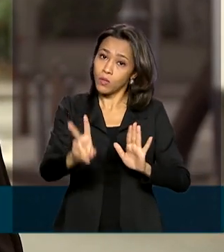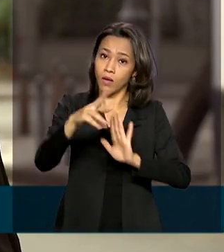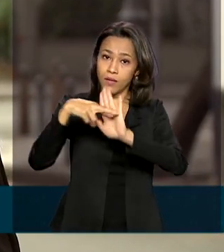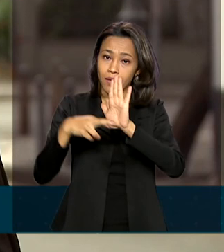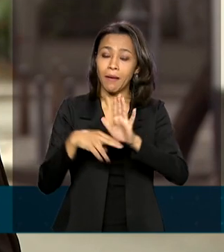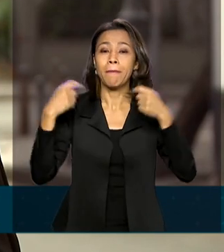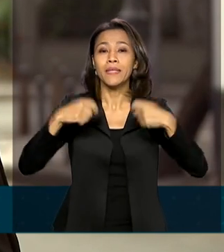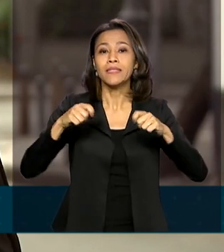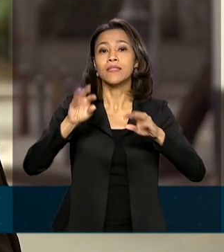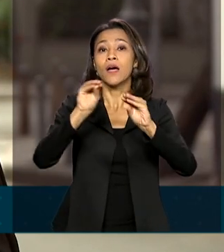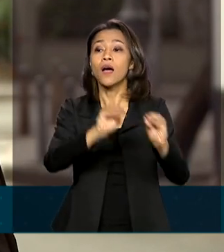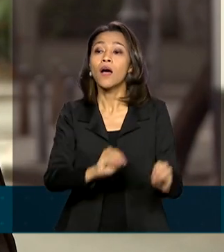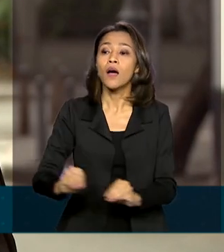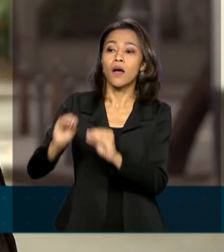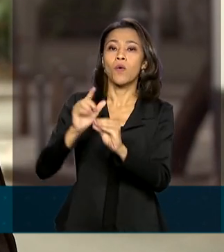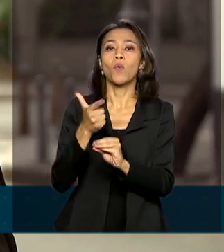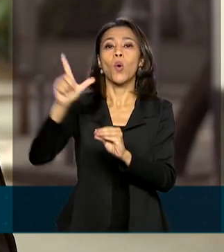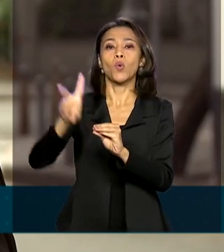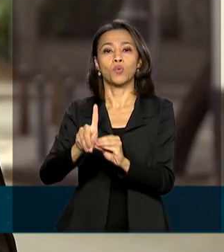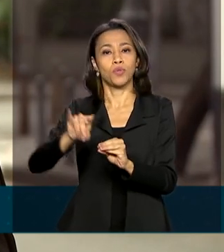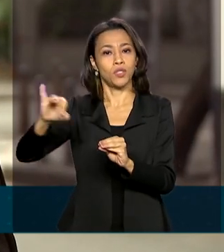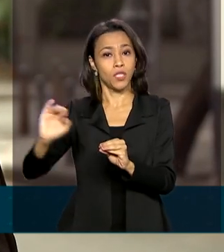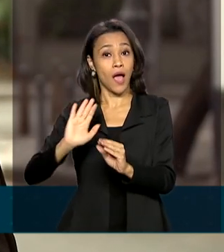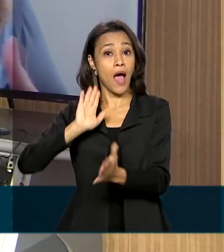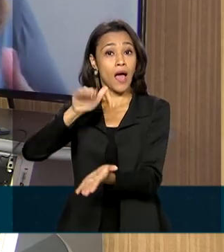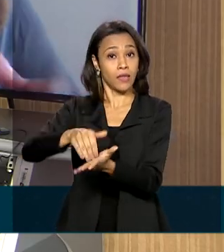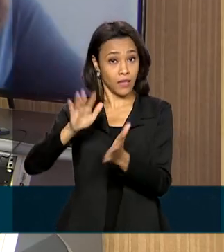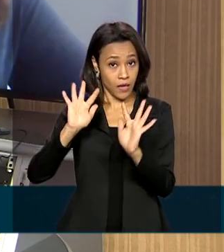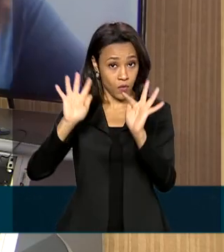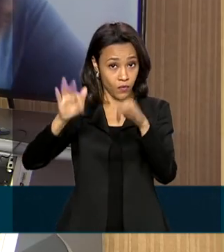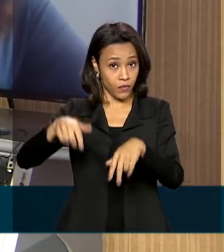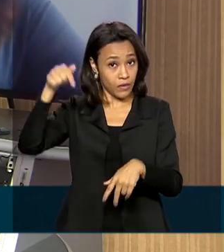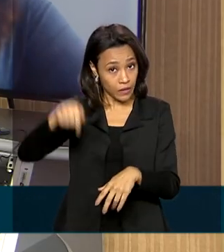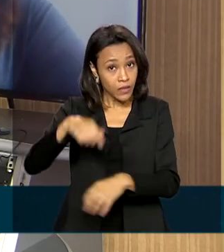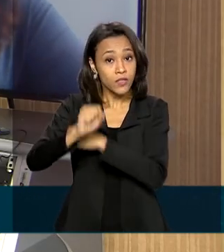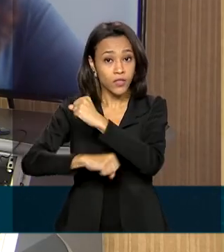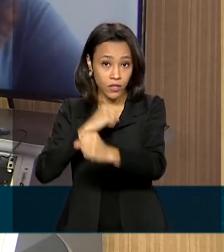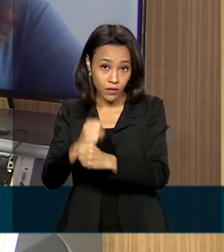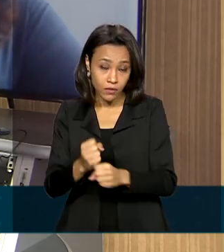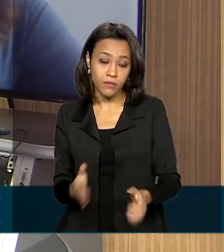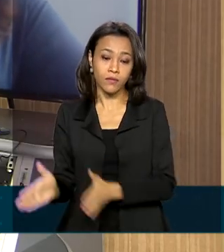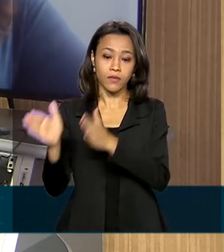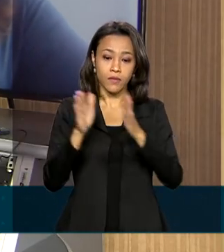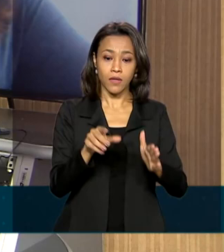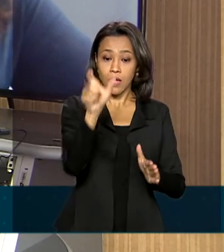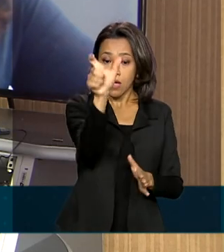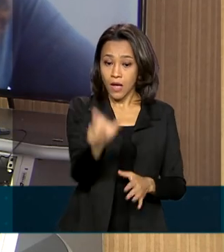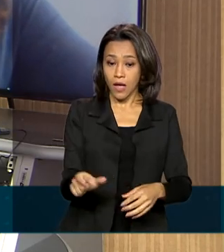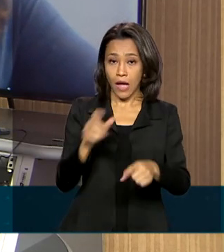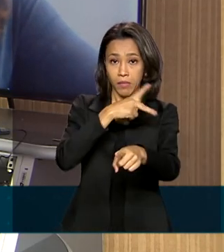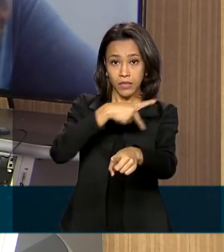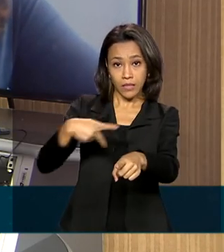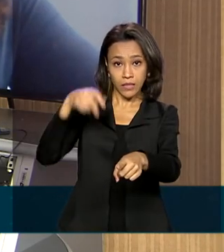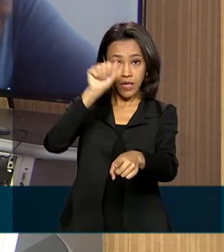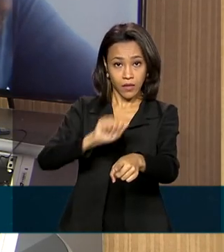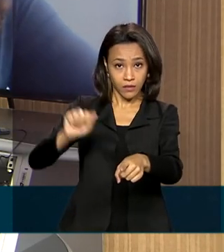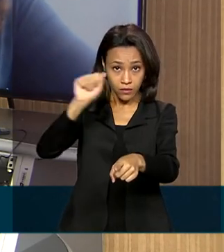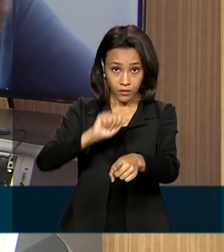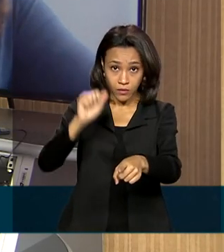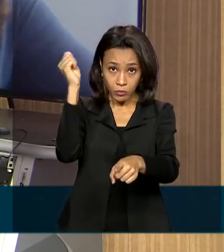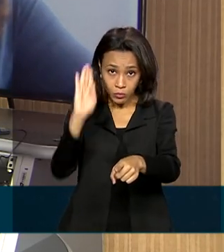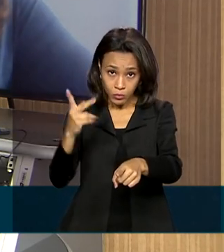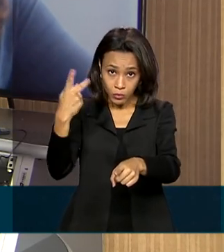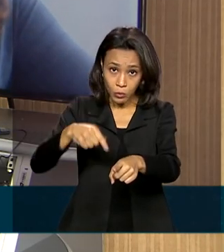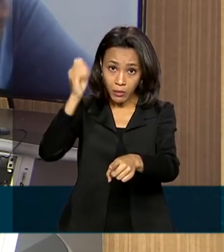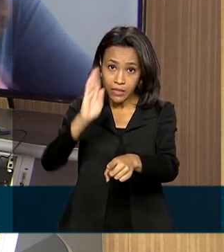evento seja remarcado até o final do ano que vem. Para a presidente da Associação Brasileira das Agências de Viagens,